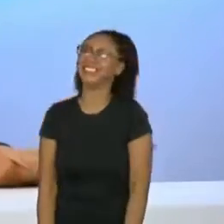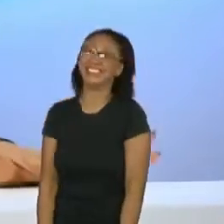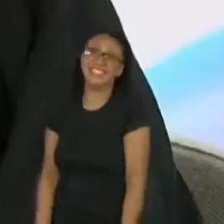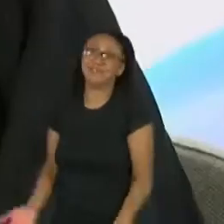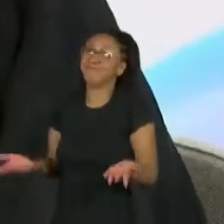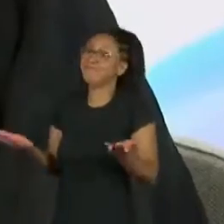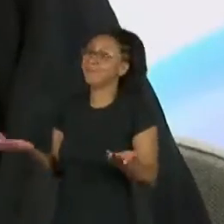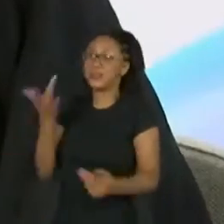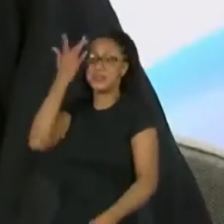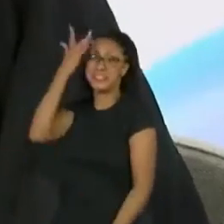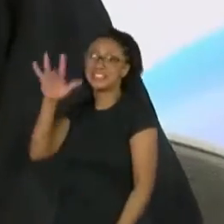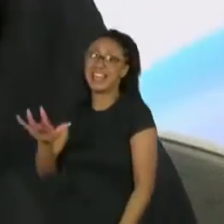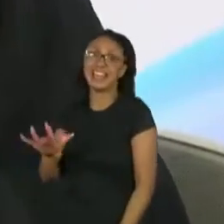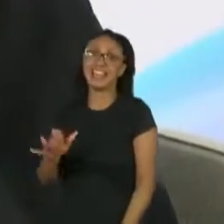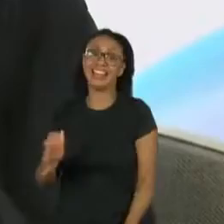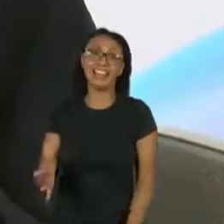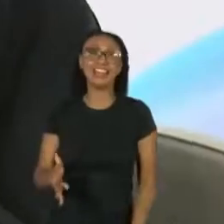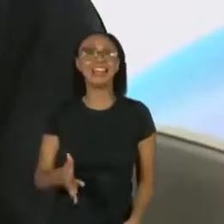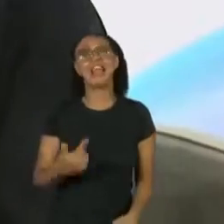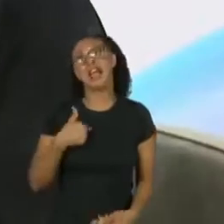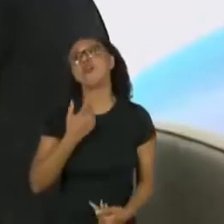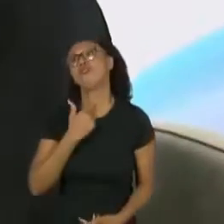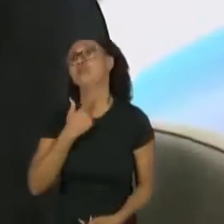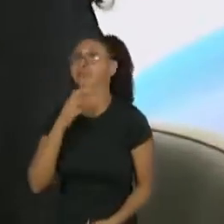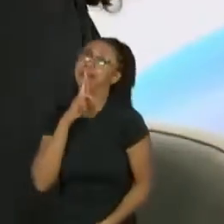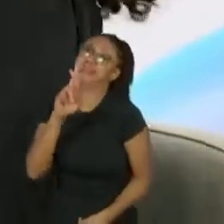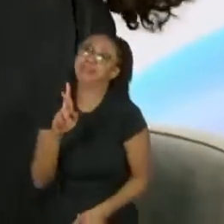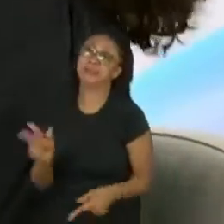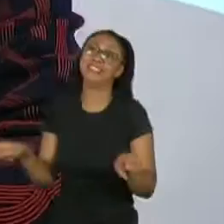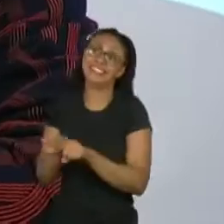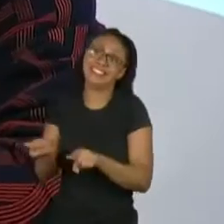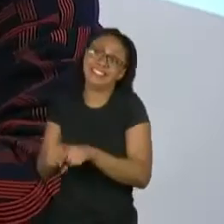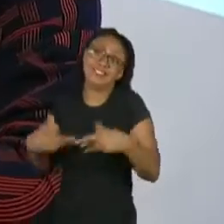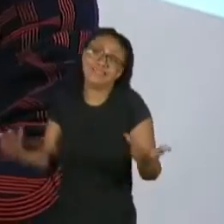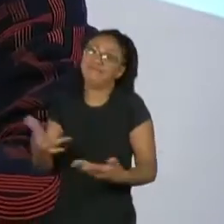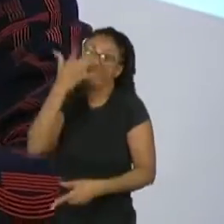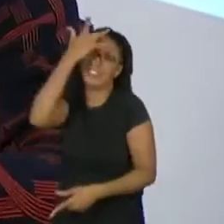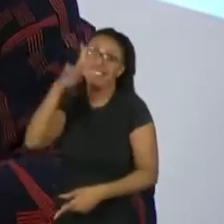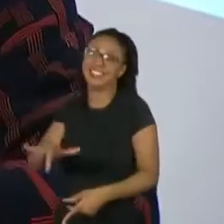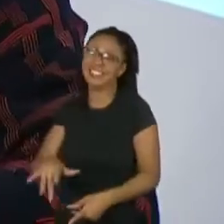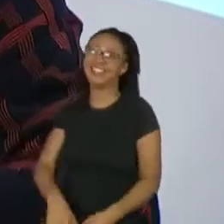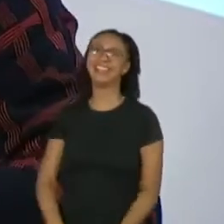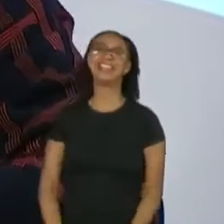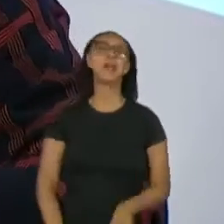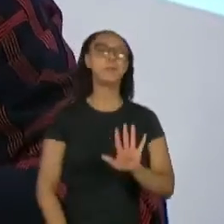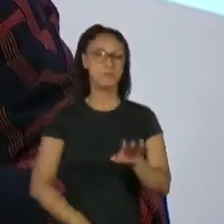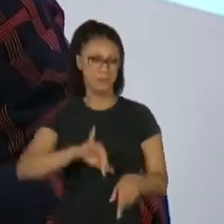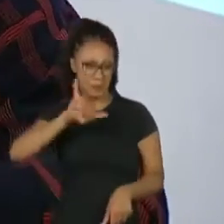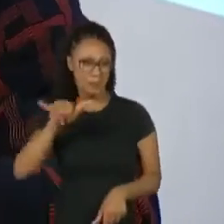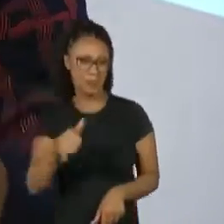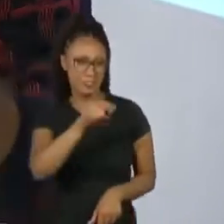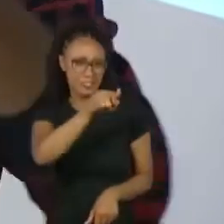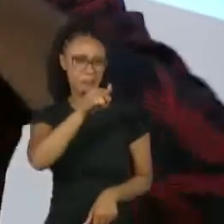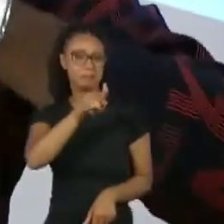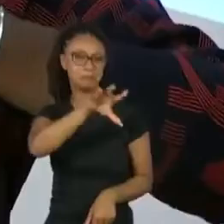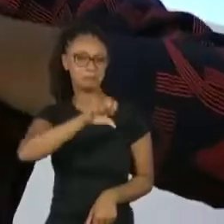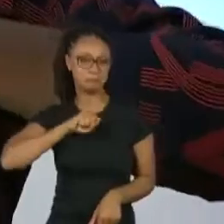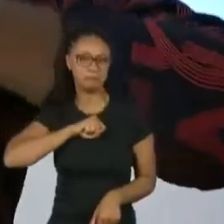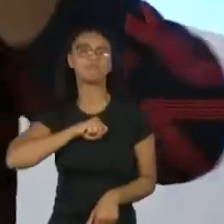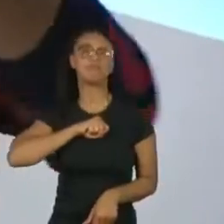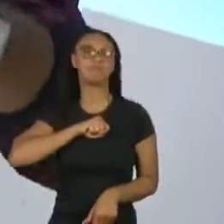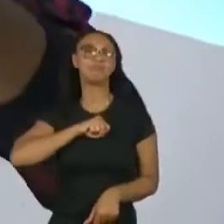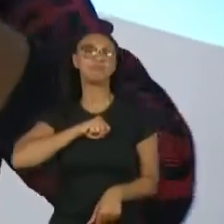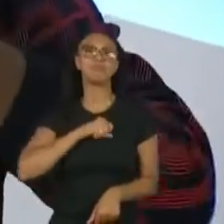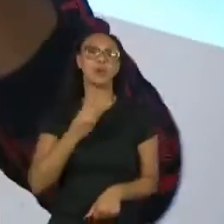Daí que vem talvez a minha pergunta. Eu também gostaria de saber. Complementando aqui a pergunta da Thais, porque... Então, a gente faz